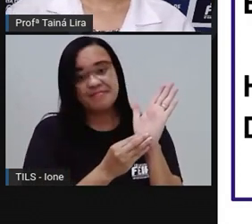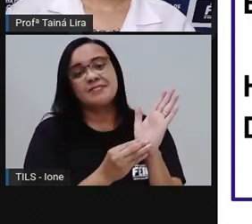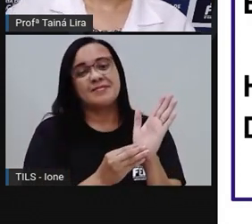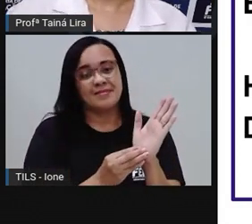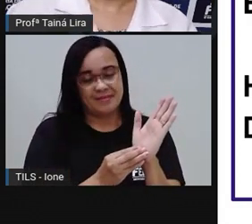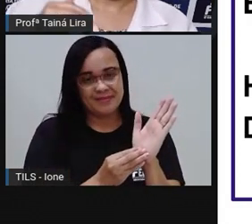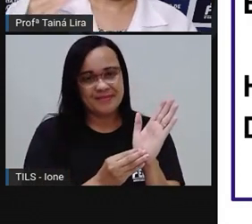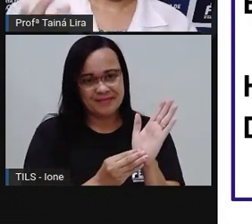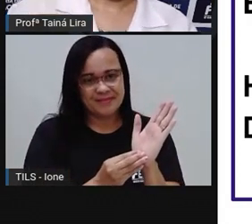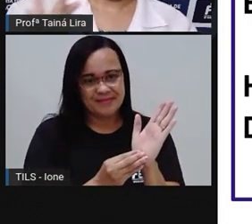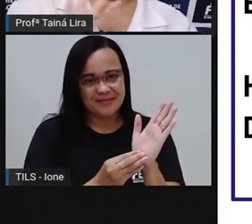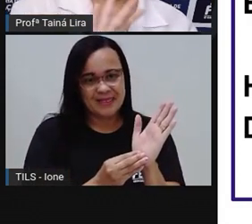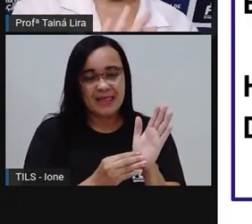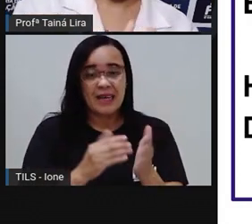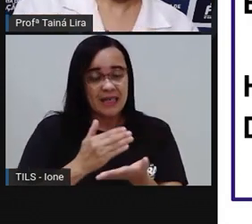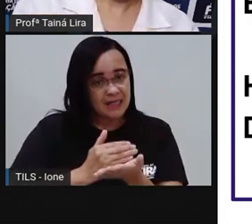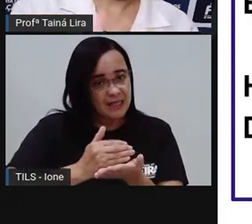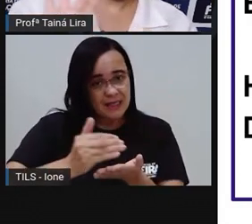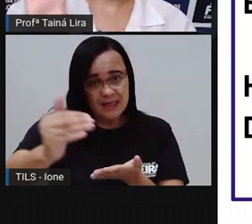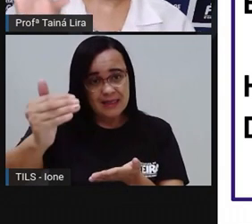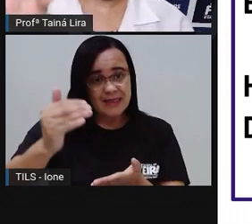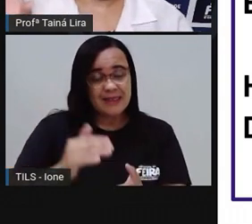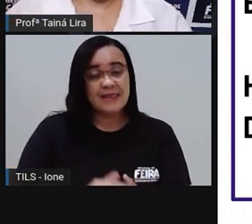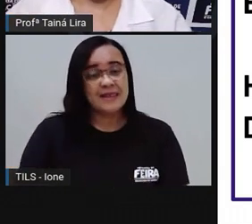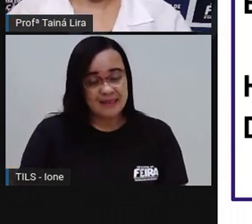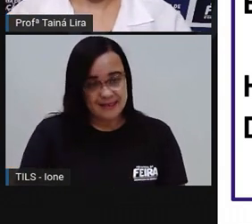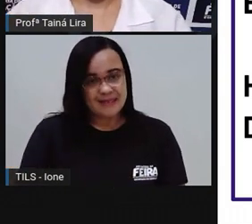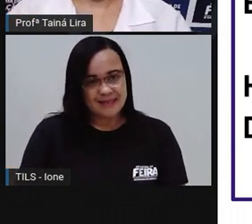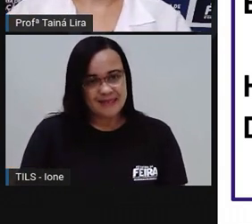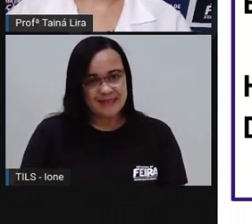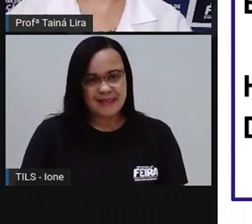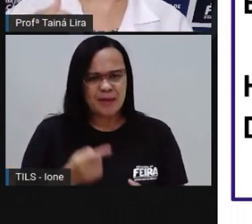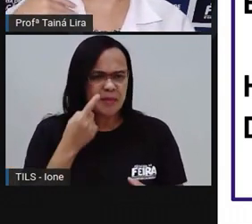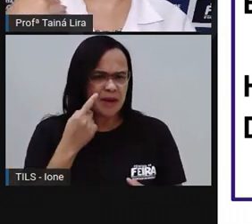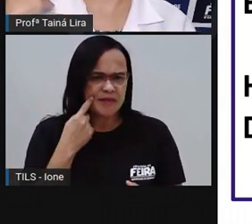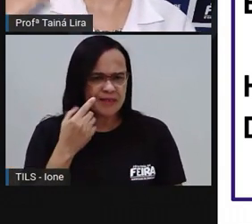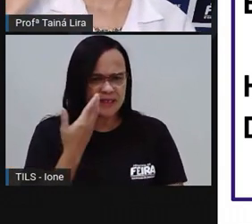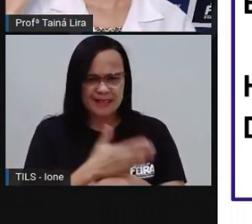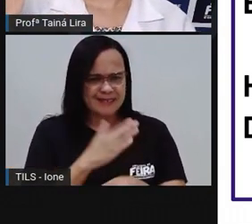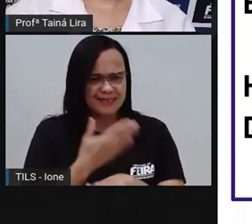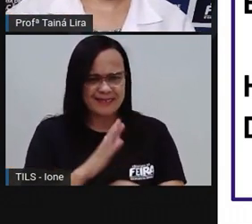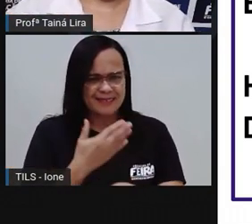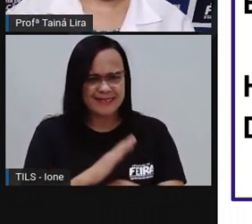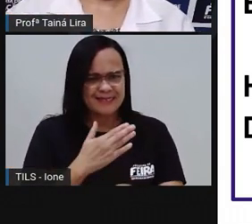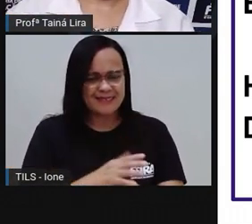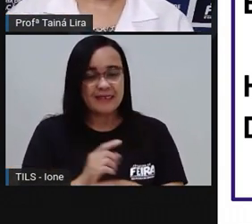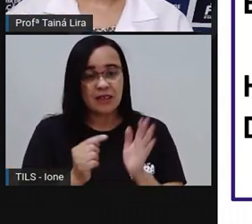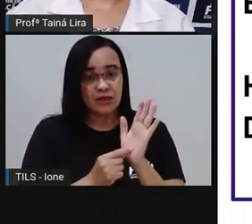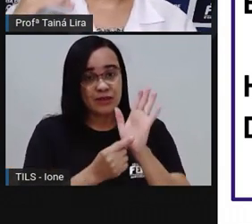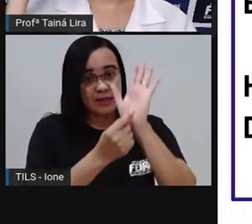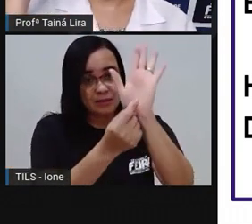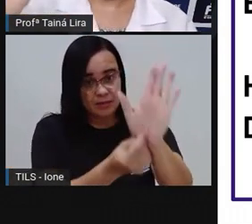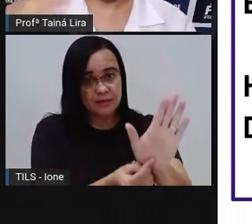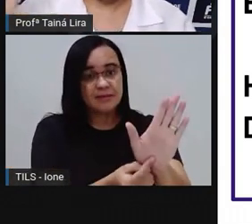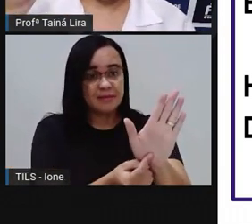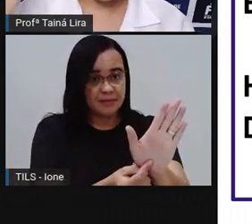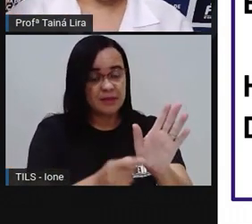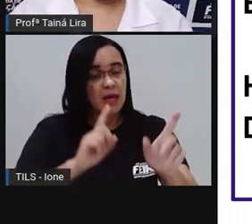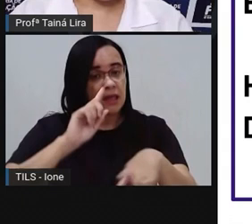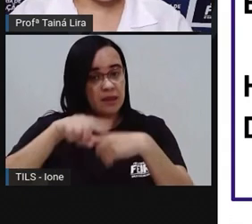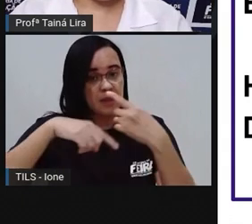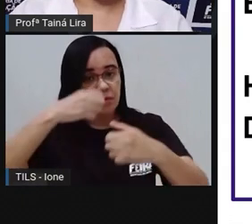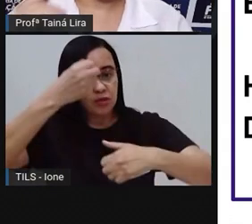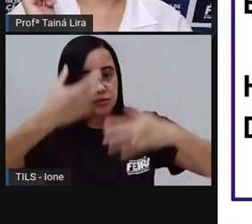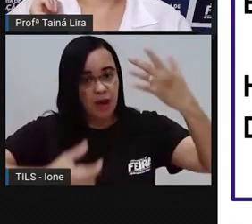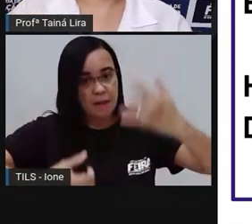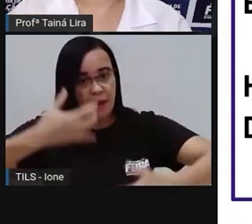E aí você vai continuar Aqui foi a primeira parte Tá? Onde você Se apresentou E aí você Depois que você se